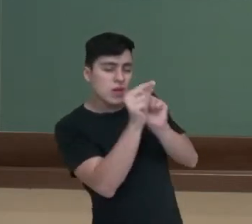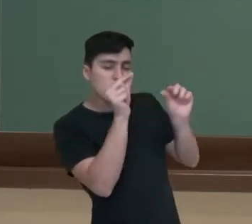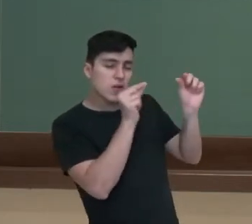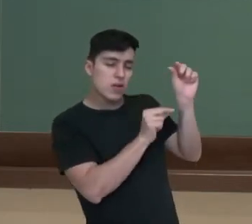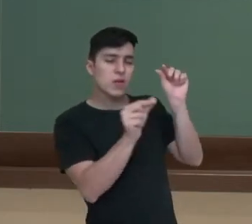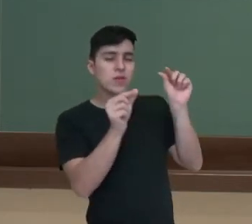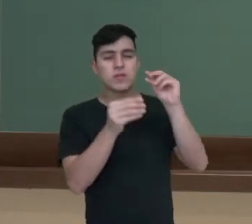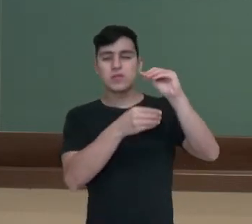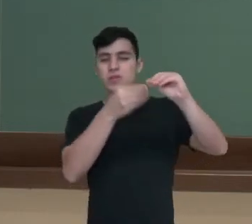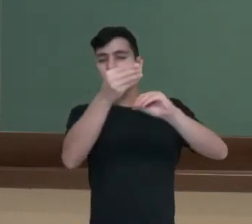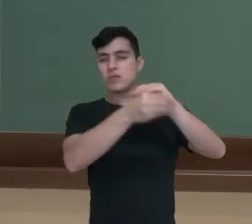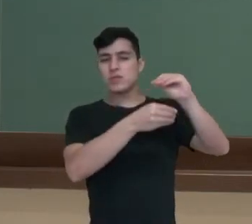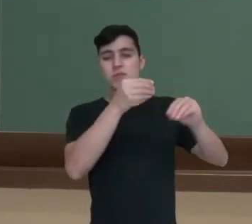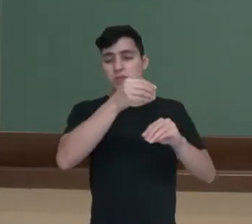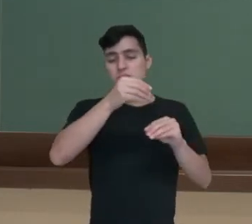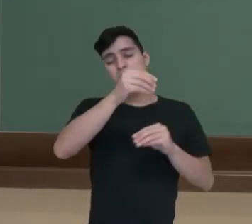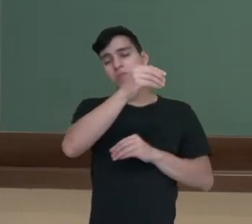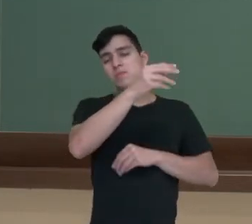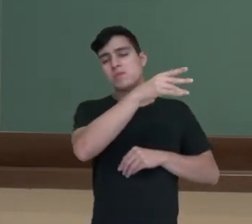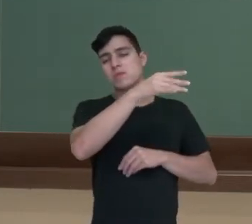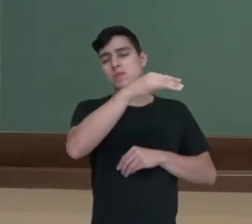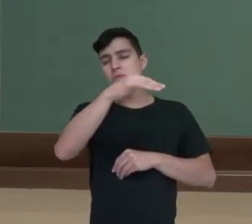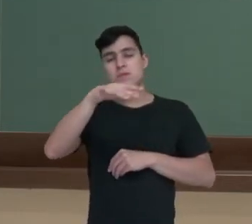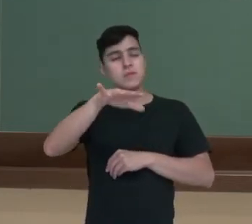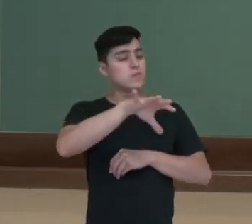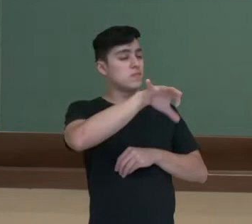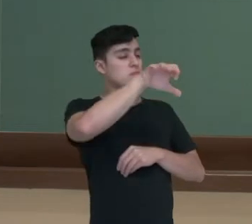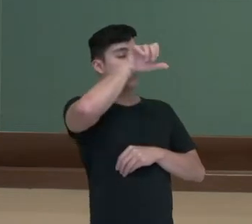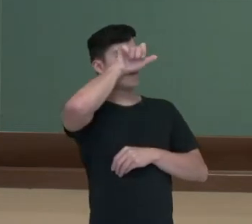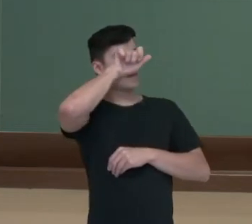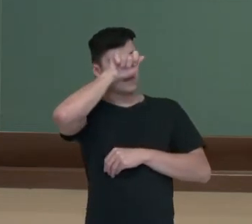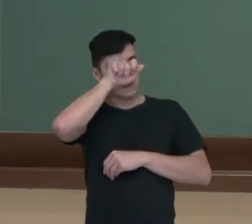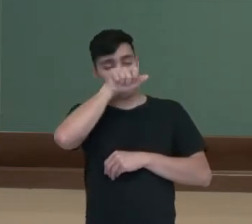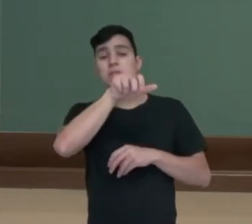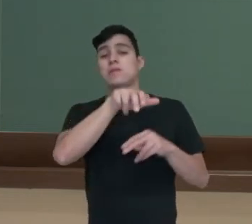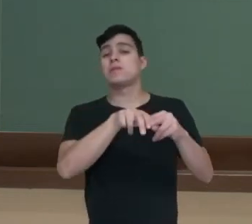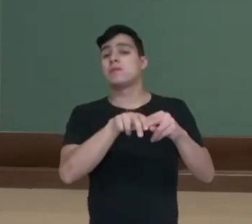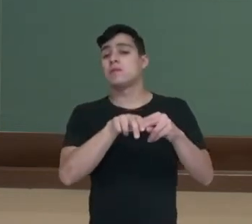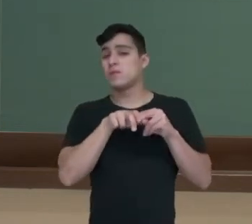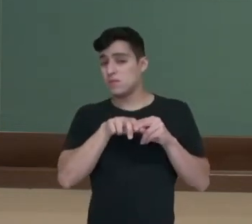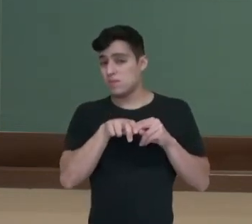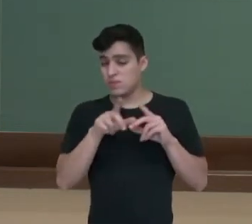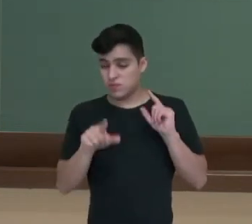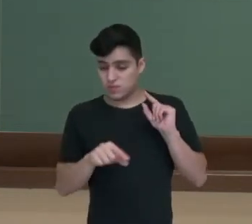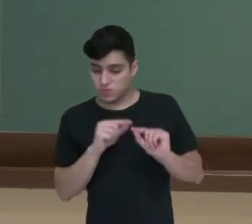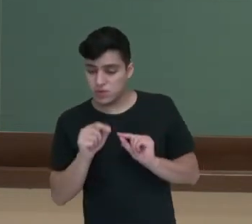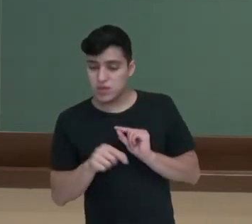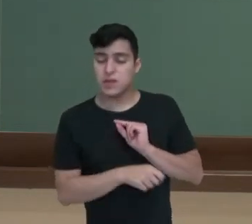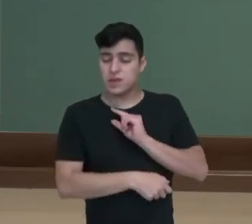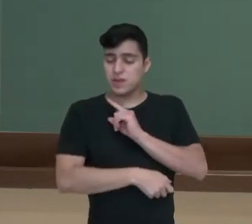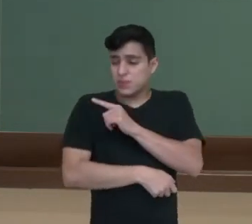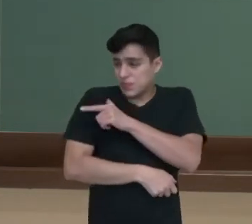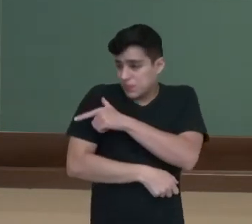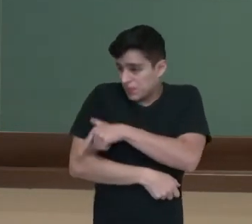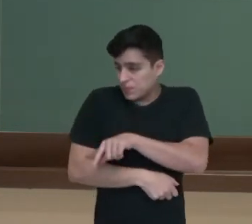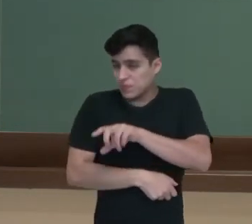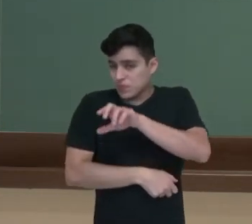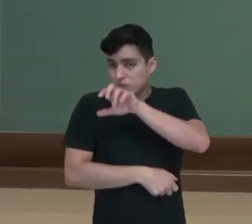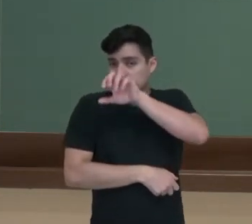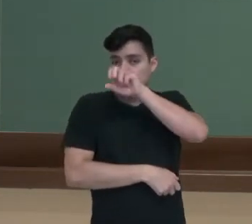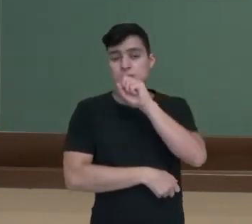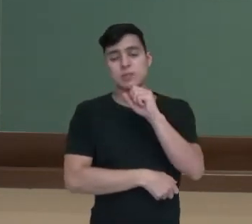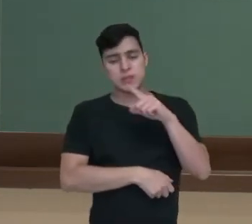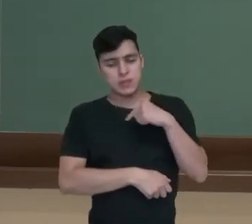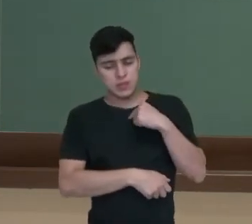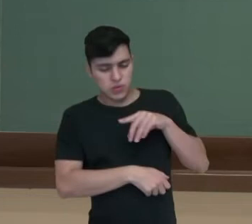levados e respirados com ar por outra pessoa. Por isso é importante a etiqueta respiratória. Se eu estou doente